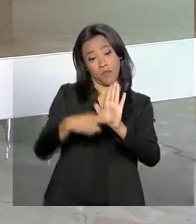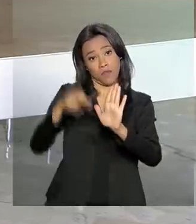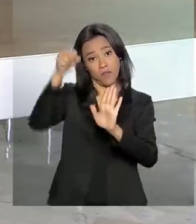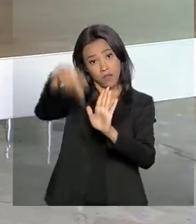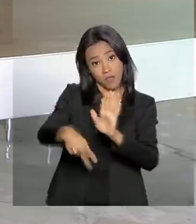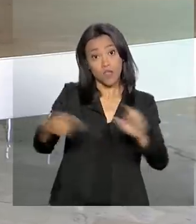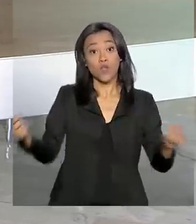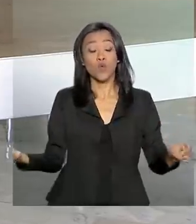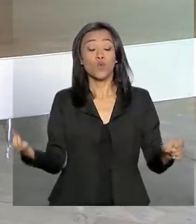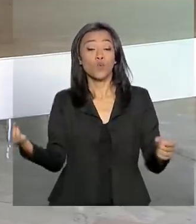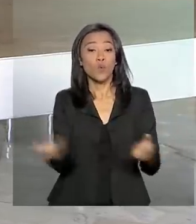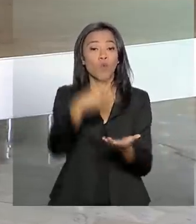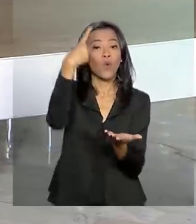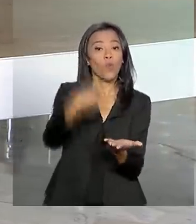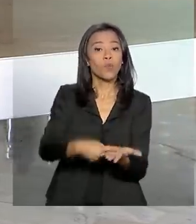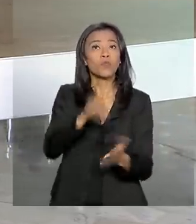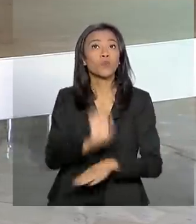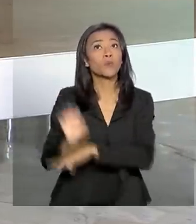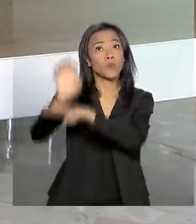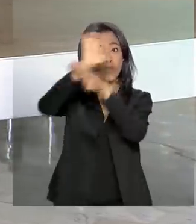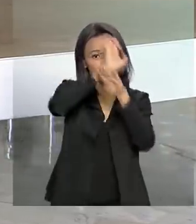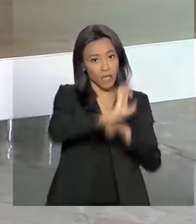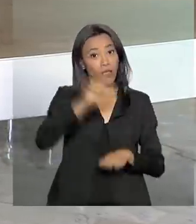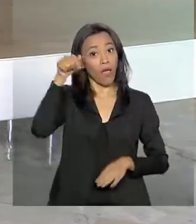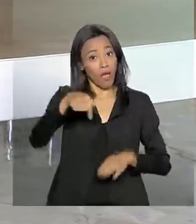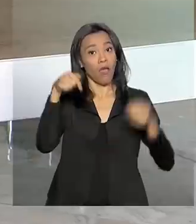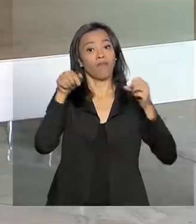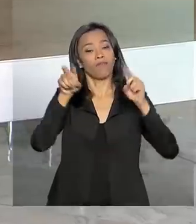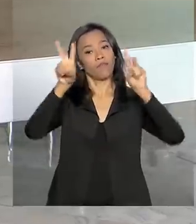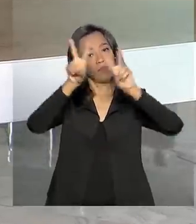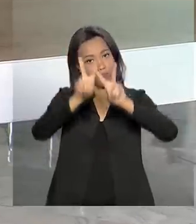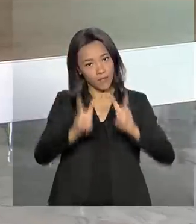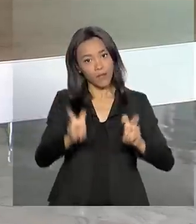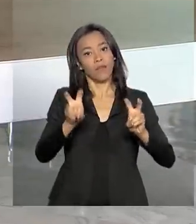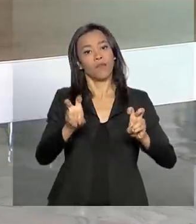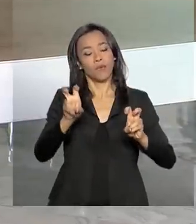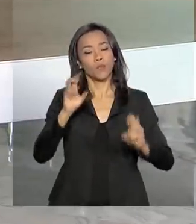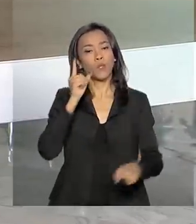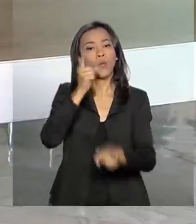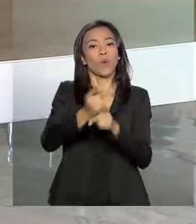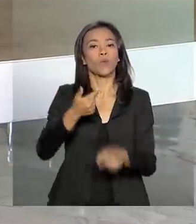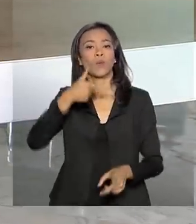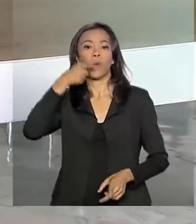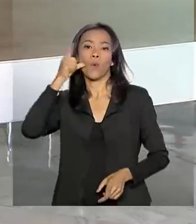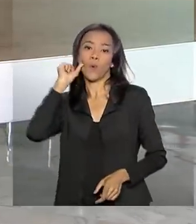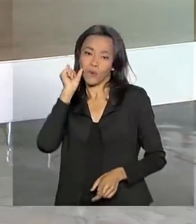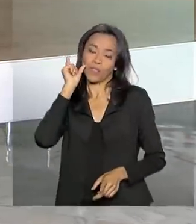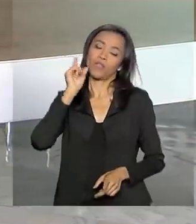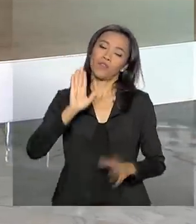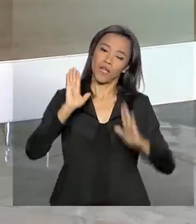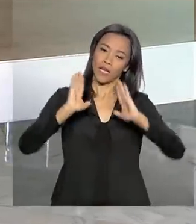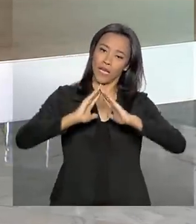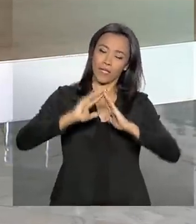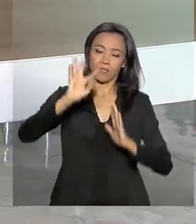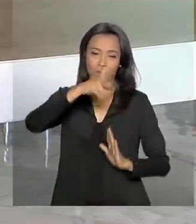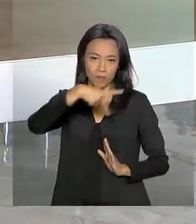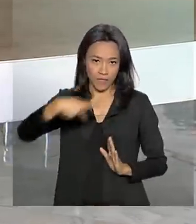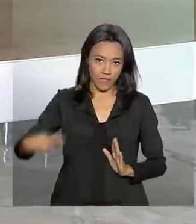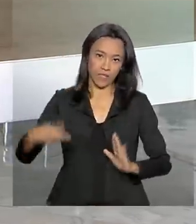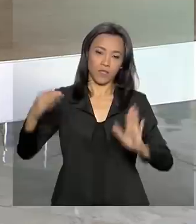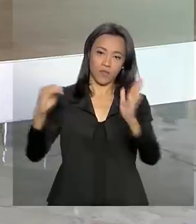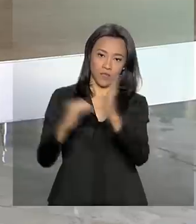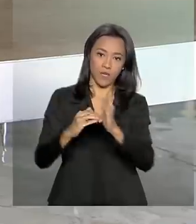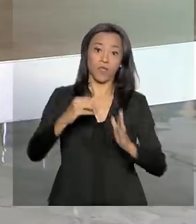Pacto Federativo. Esses assuntos foram tema de um encontro que aconteceu ontem na casa do presidente do Senado, com